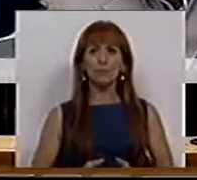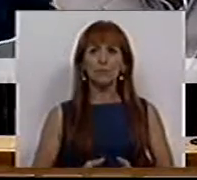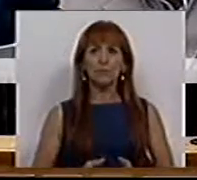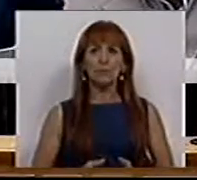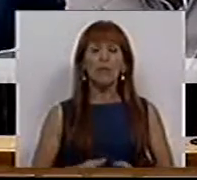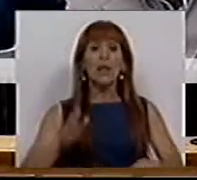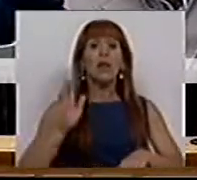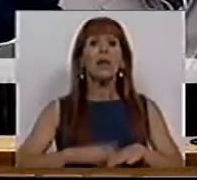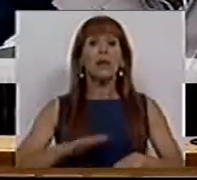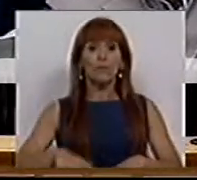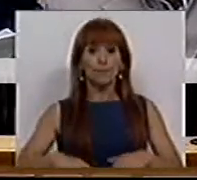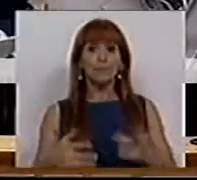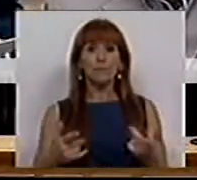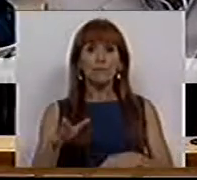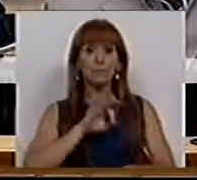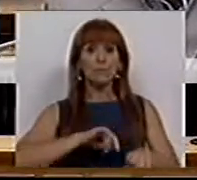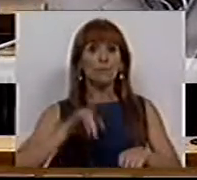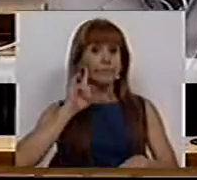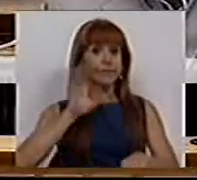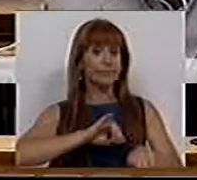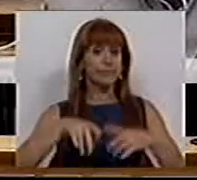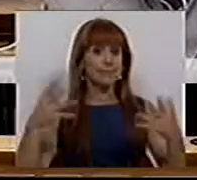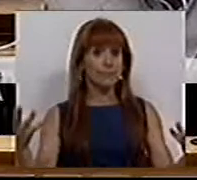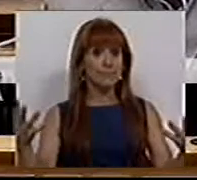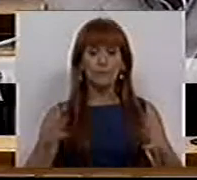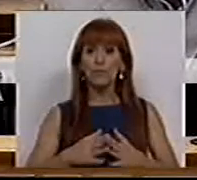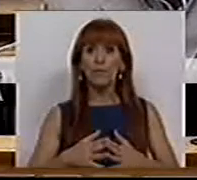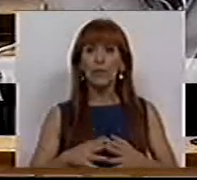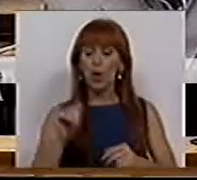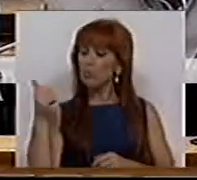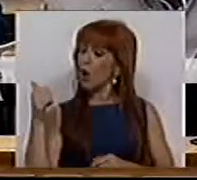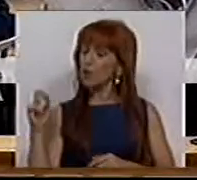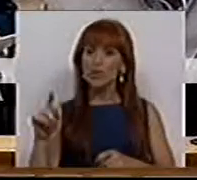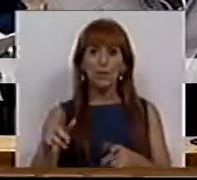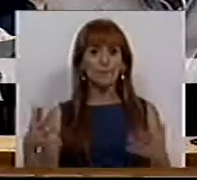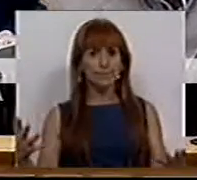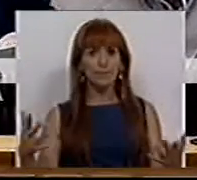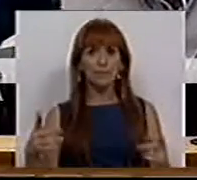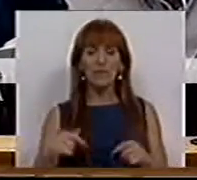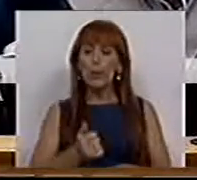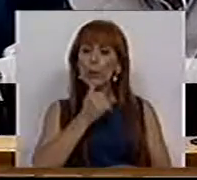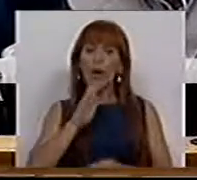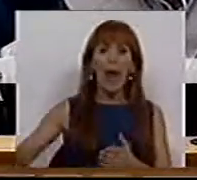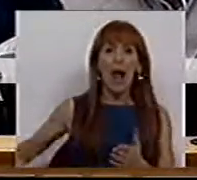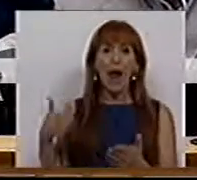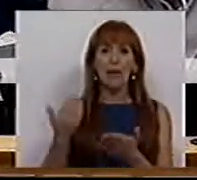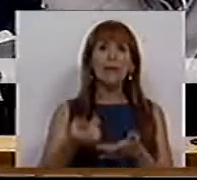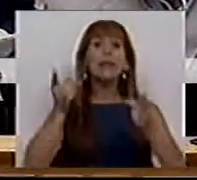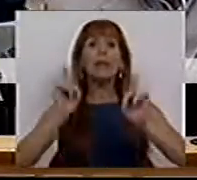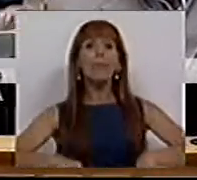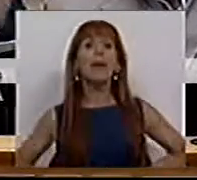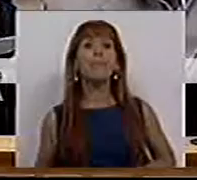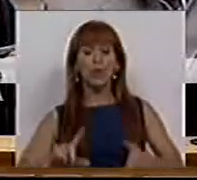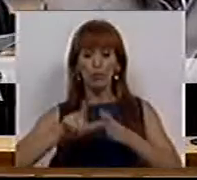Por isso, Sras. e Srs. Deputados, o Bloco de Esquerda decidiu apresentar também